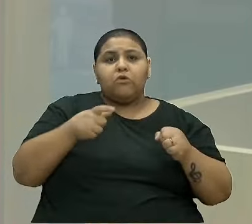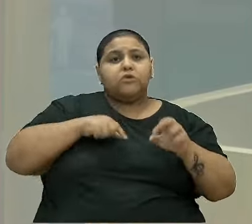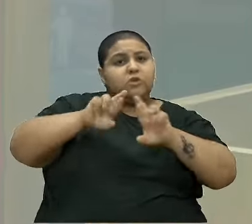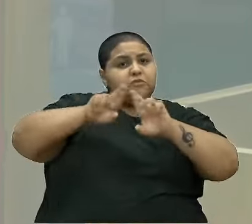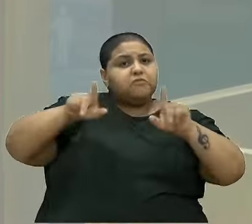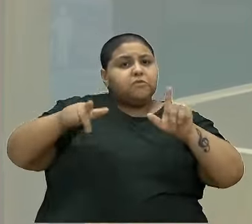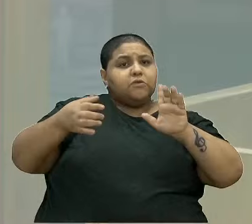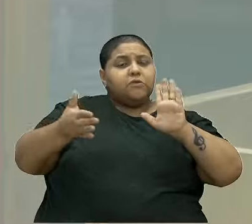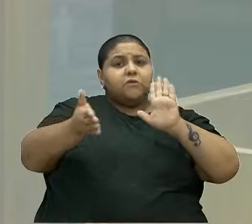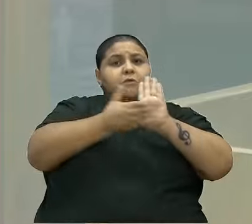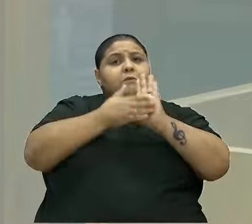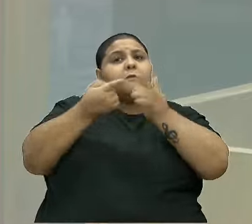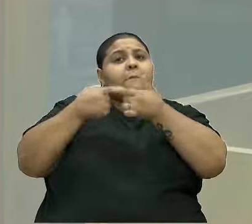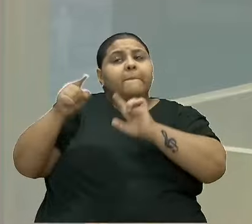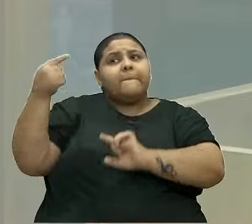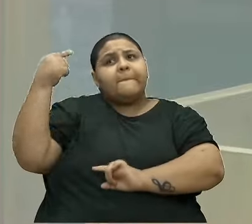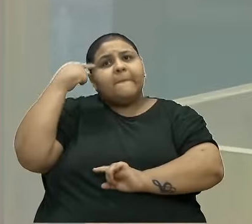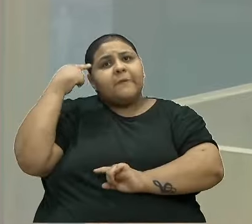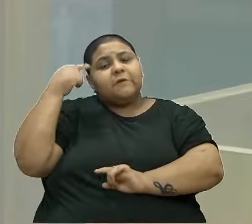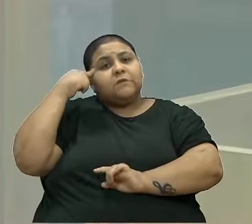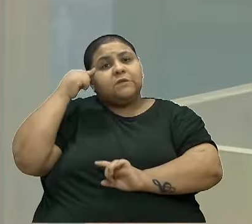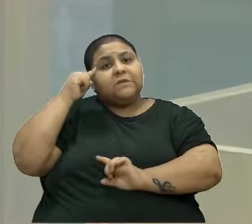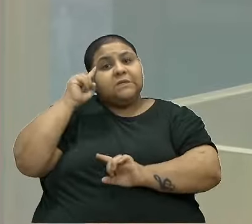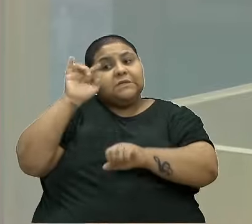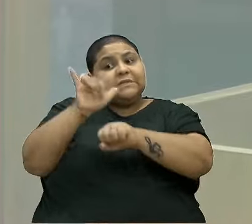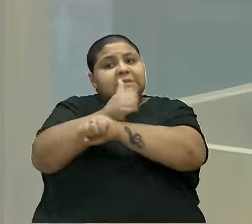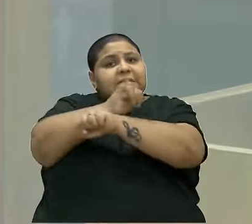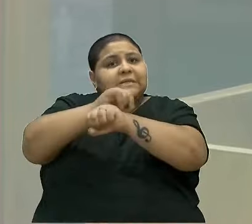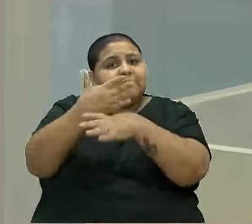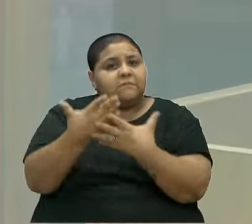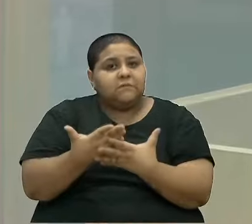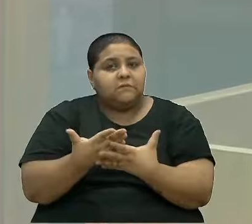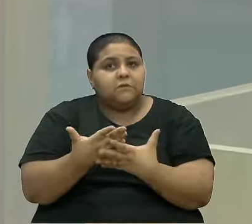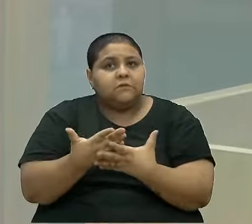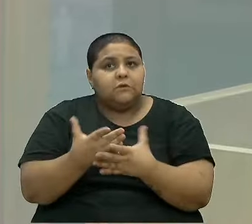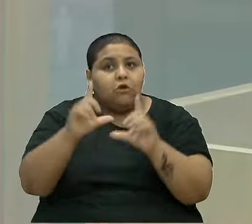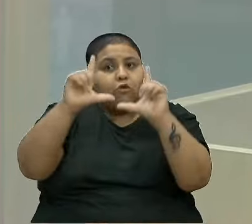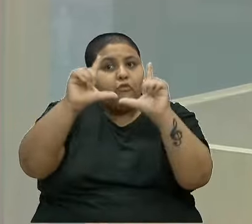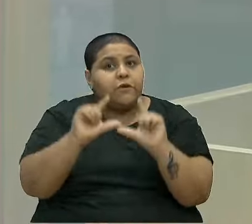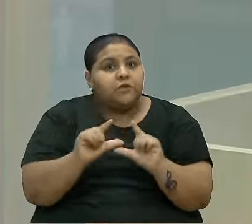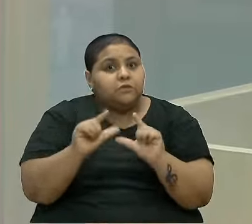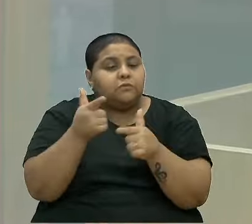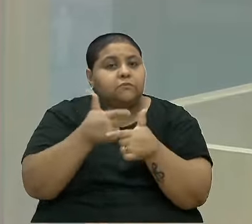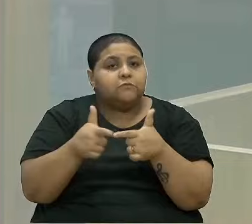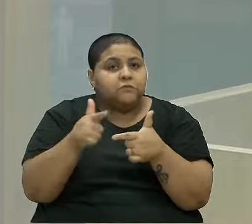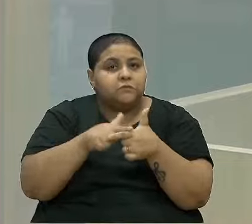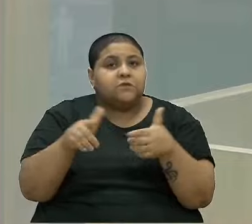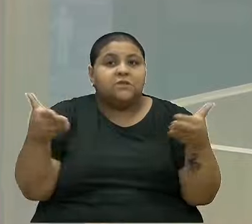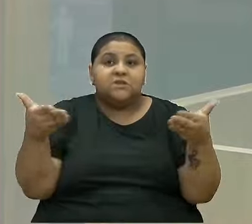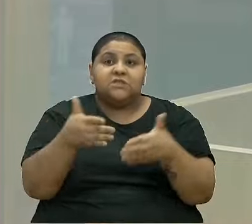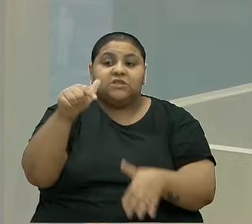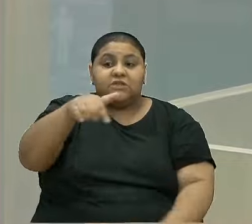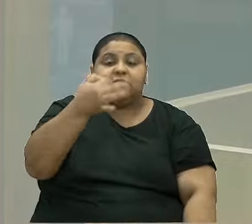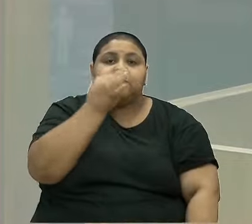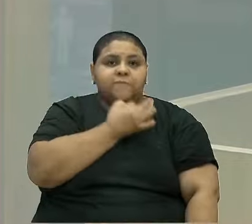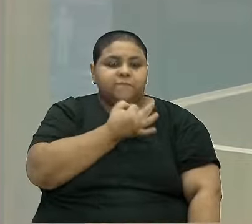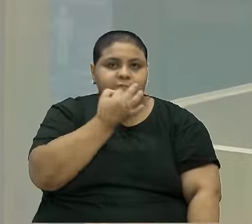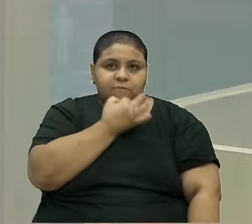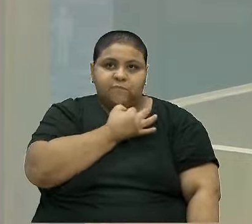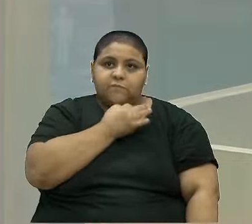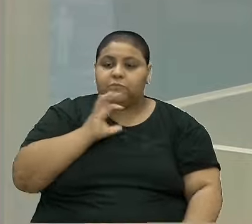proposta, mas vamos pensar em medidas para atenuar essa situação. Já que aqui em Caxias